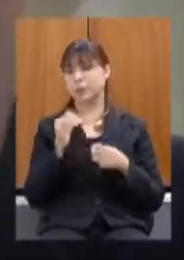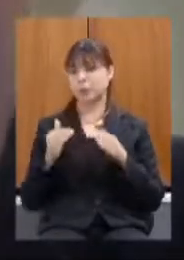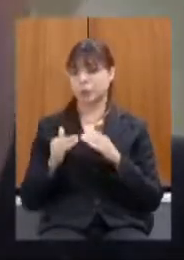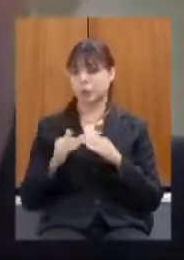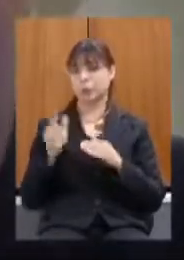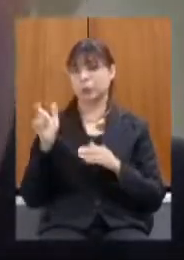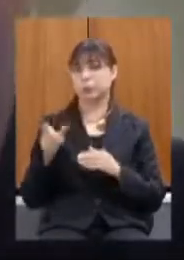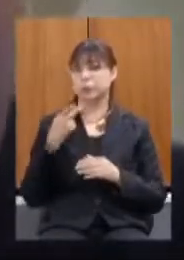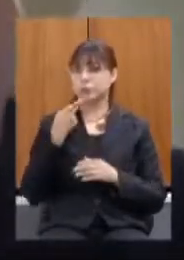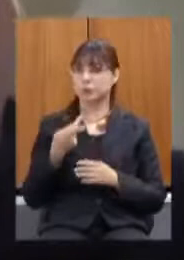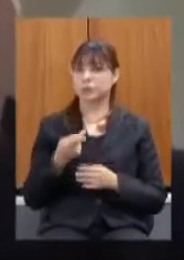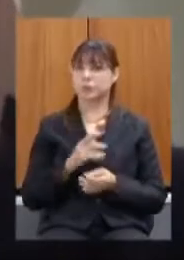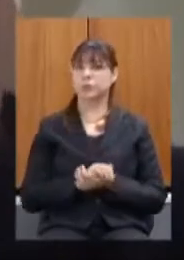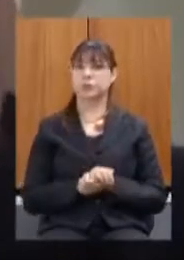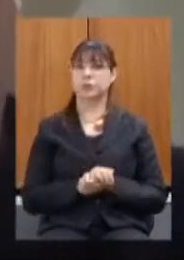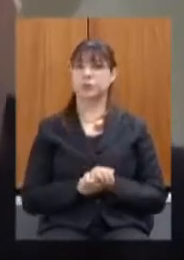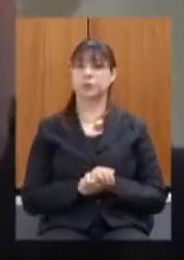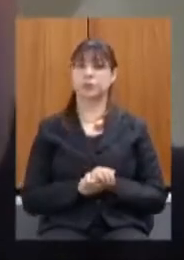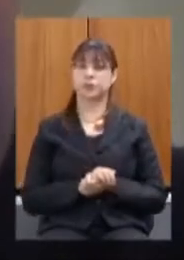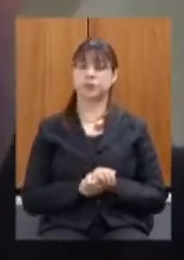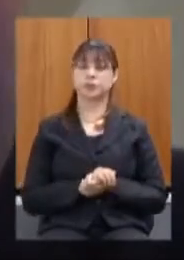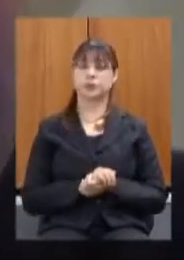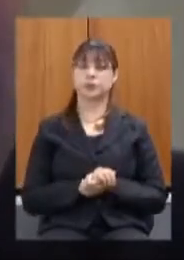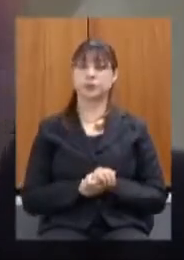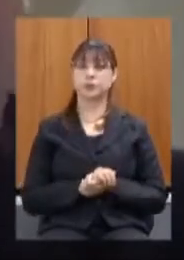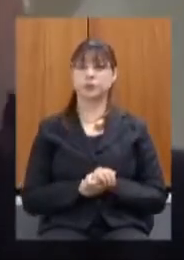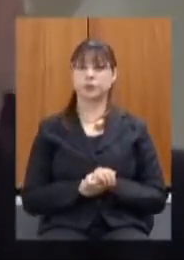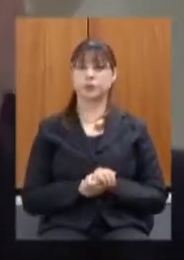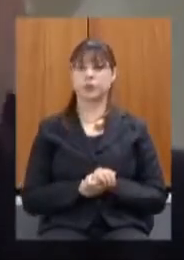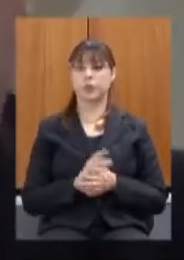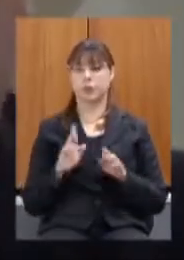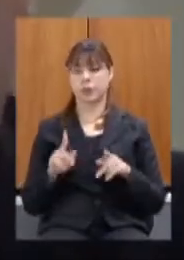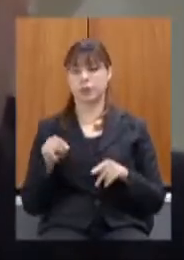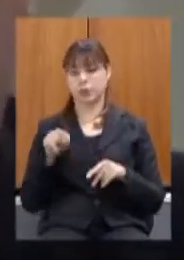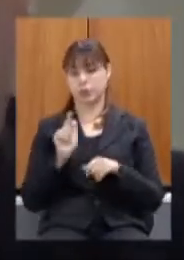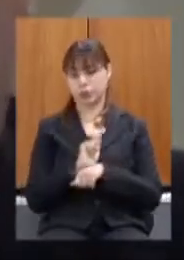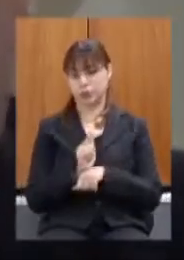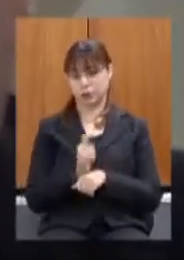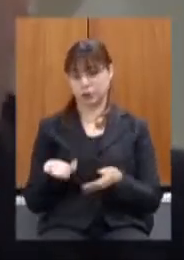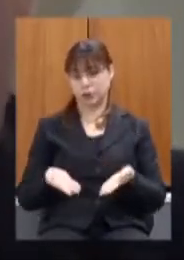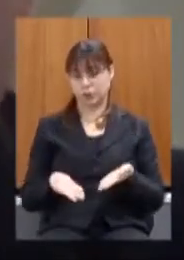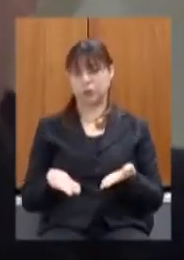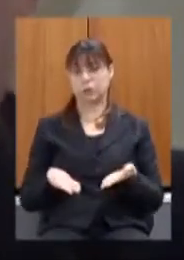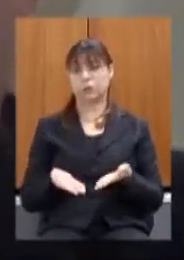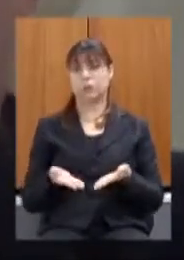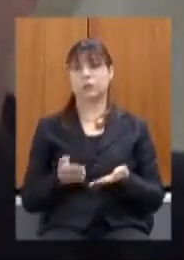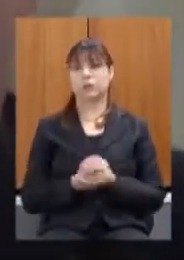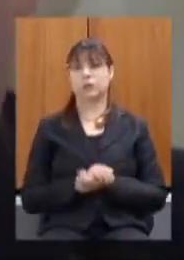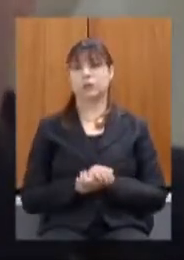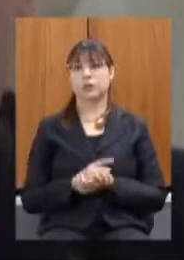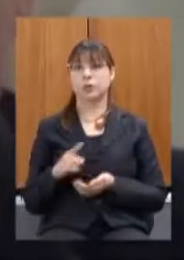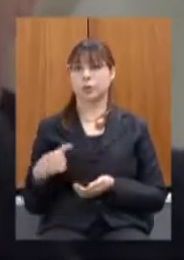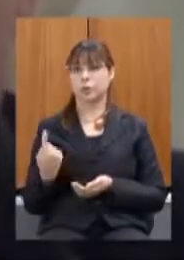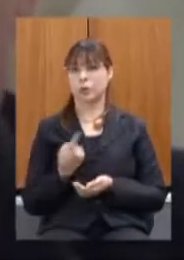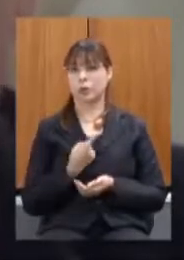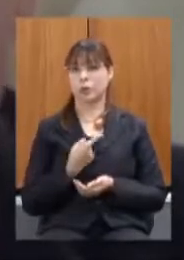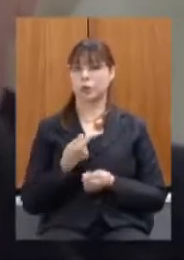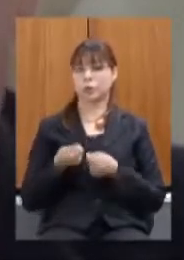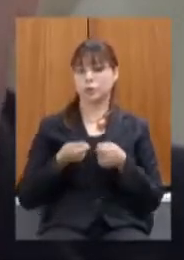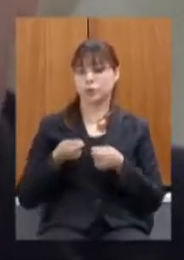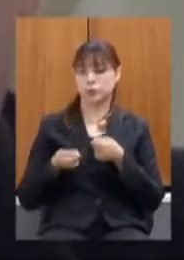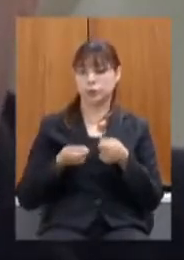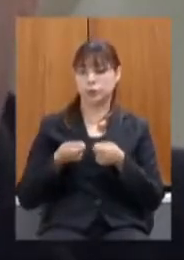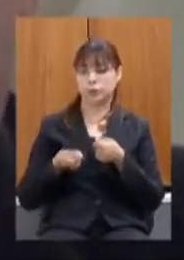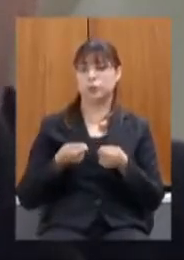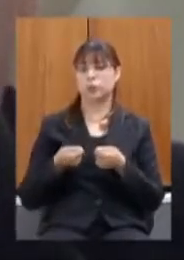a senhora eu acho que uma diferença nesta gestão é que nós controlamos os fins